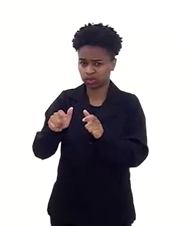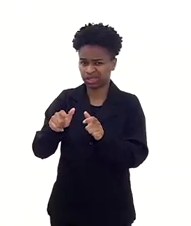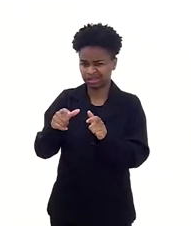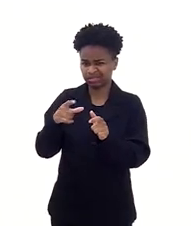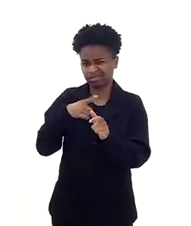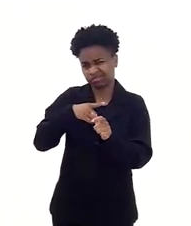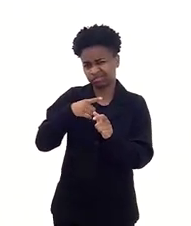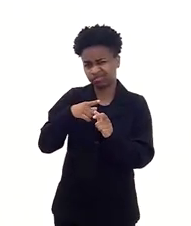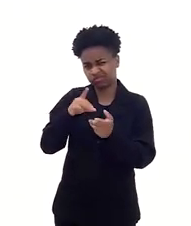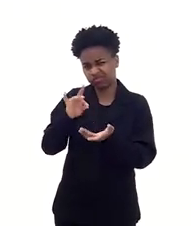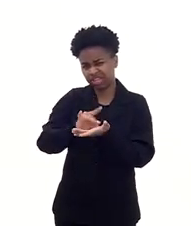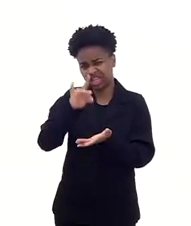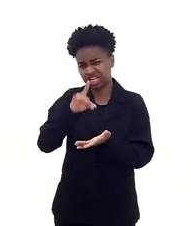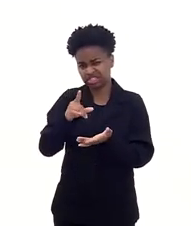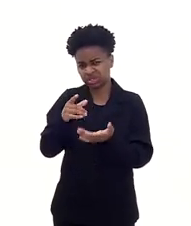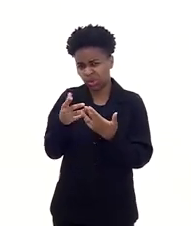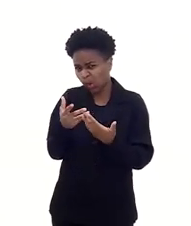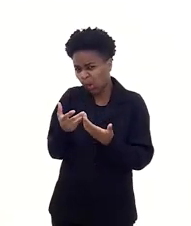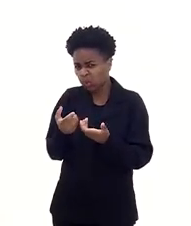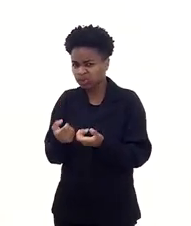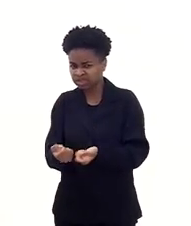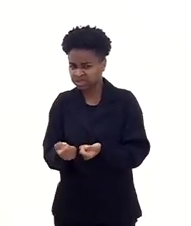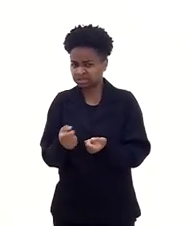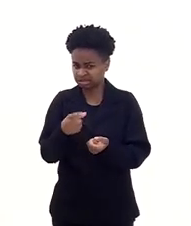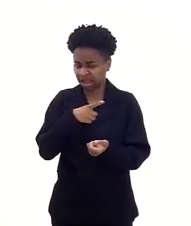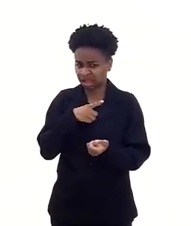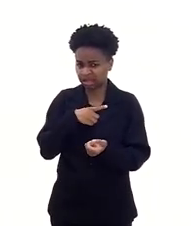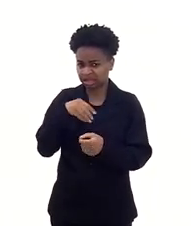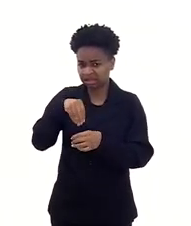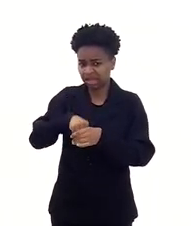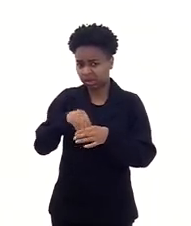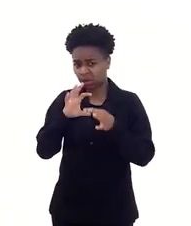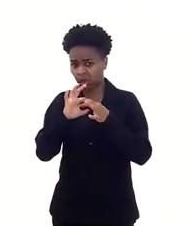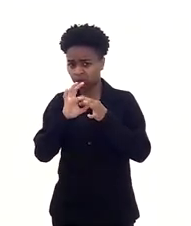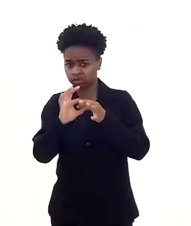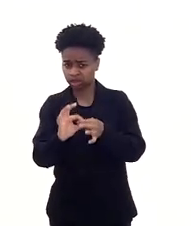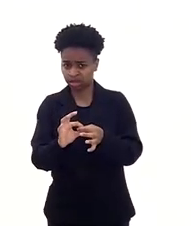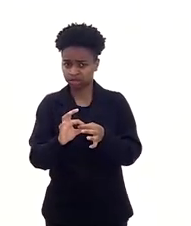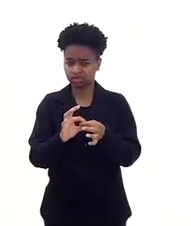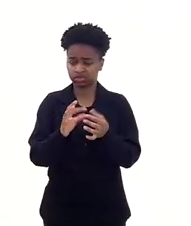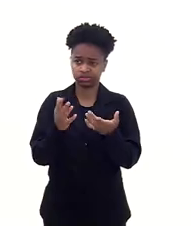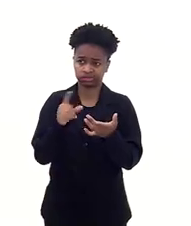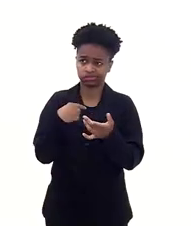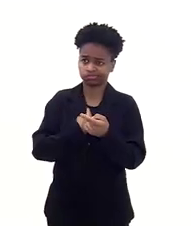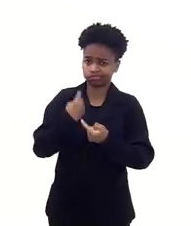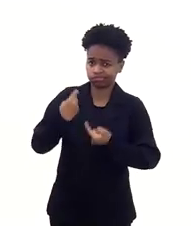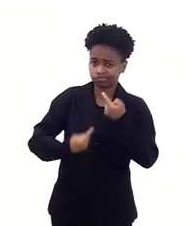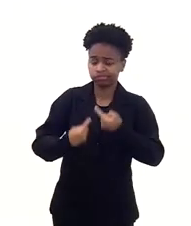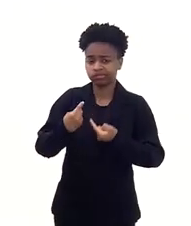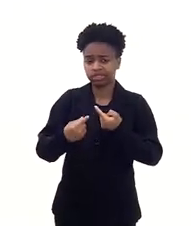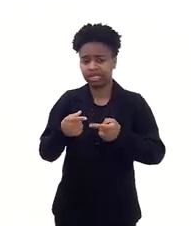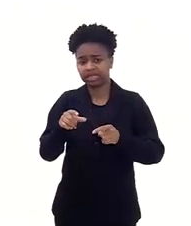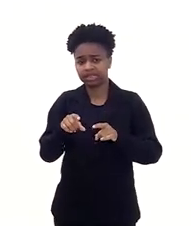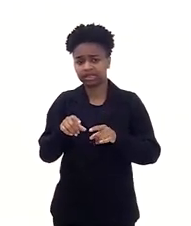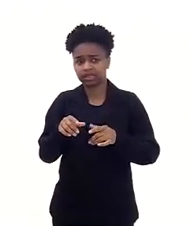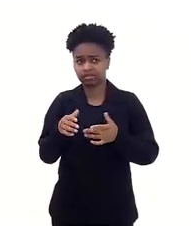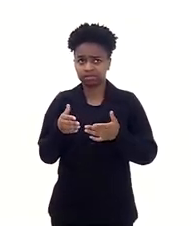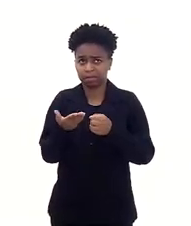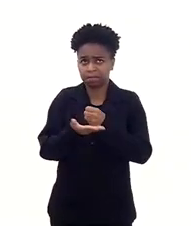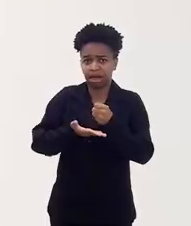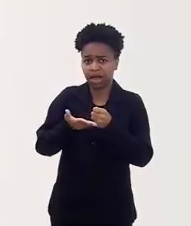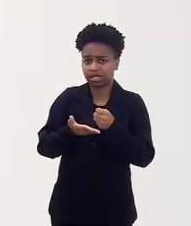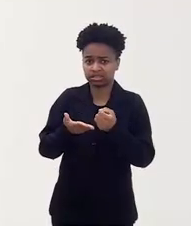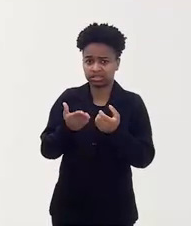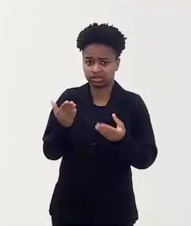consentimento, ele teria validade jurídica nesse contexto, em cima daquilo que se discute como uma elementar do tipo